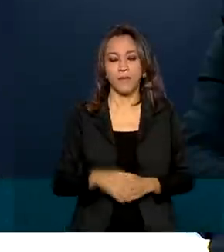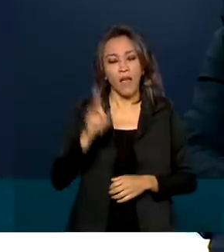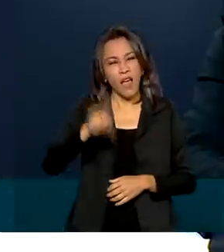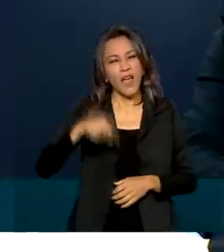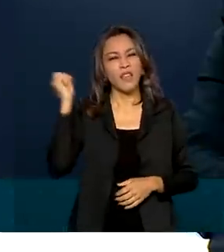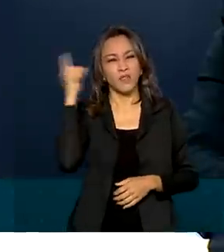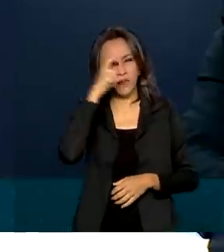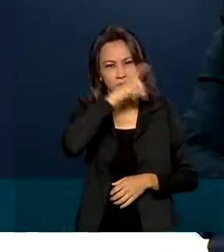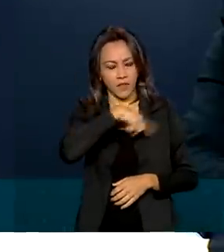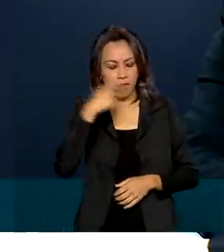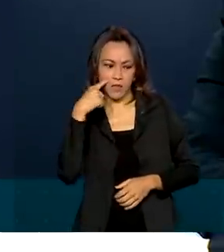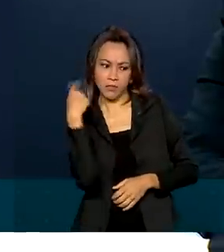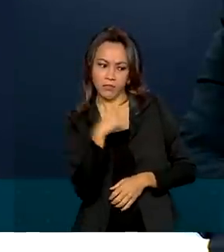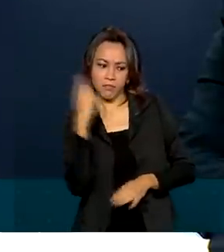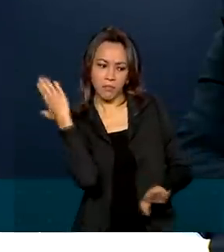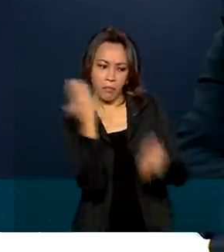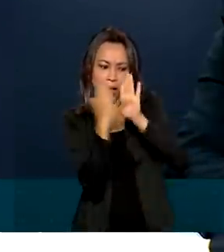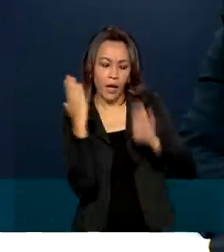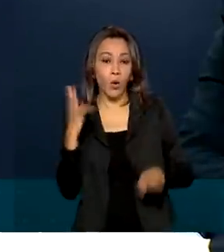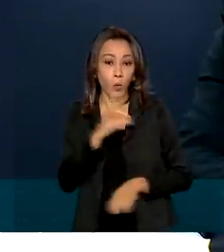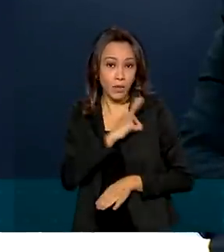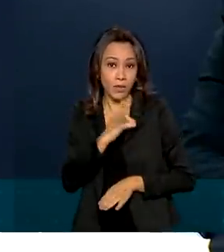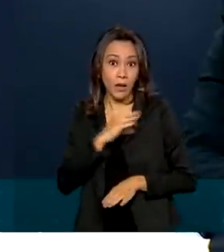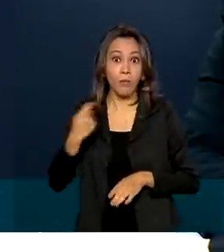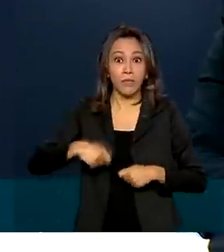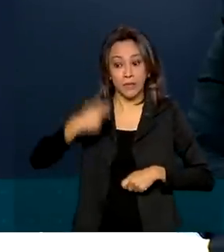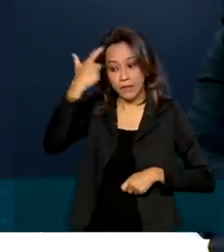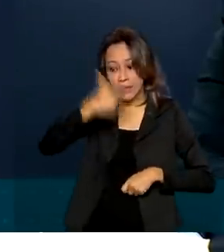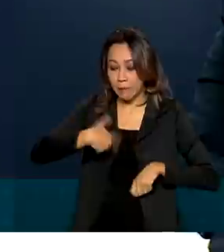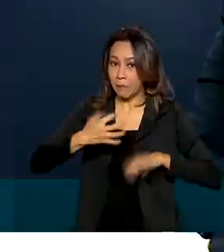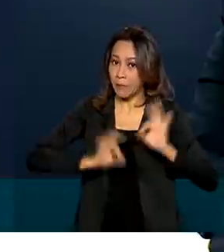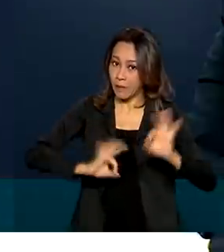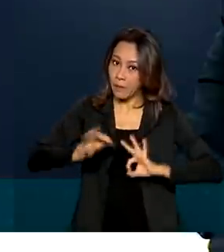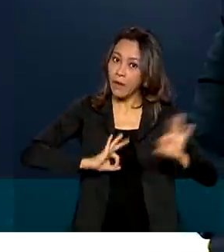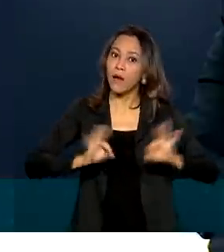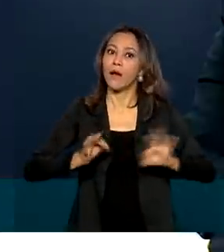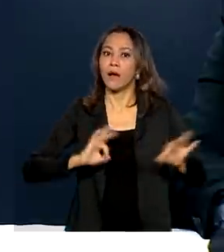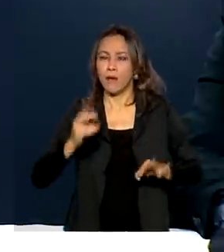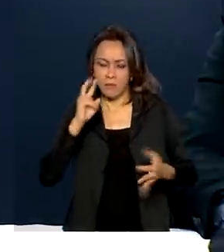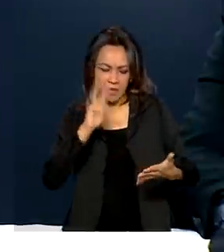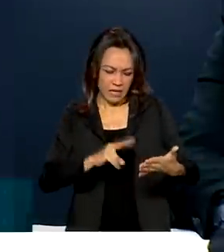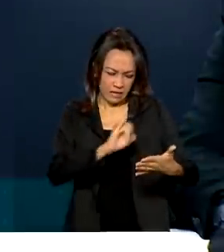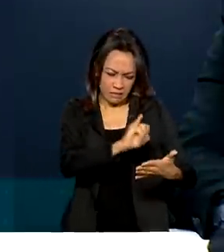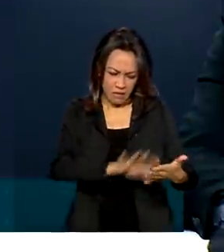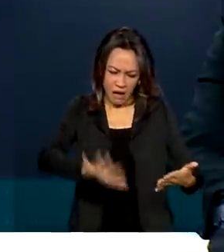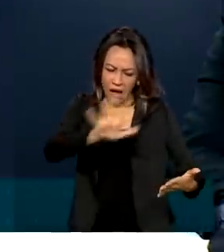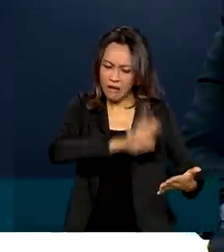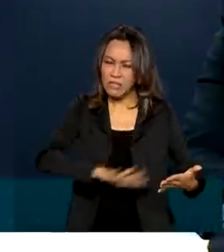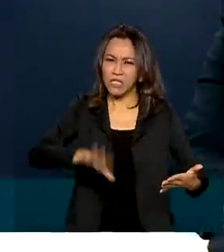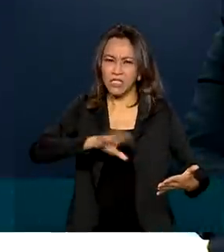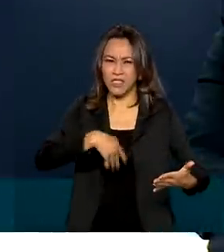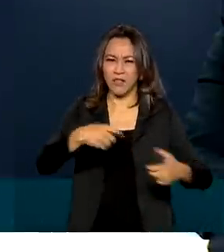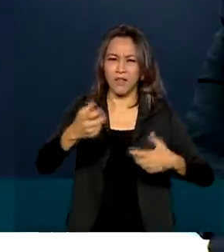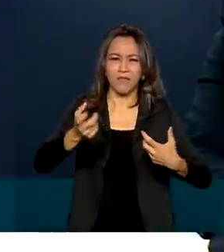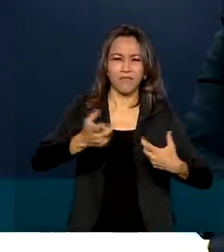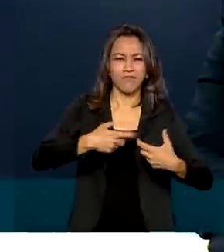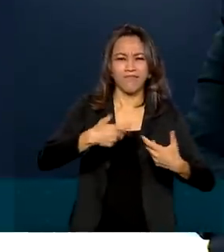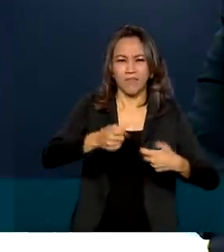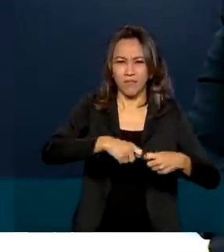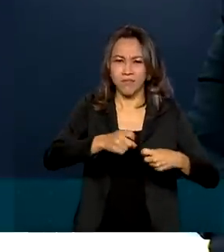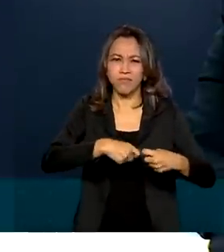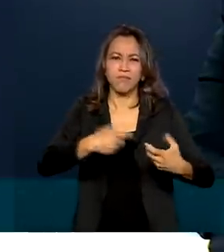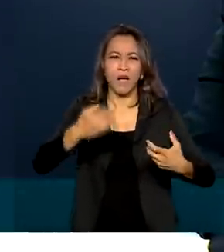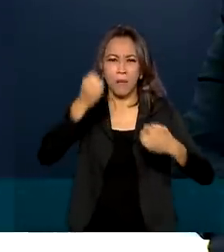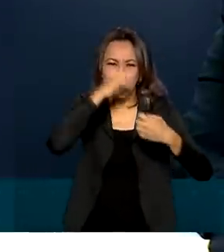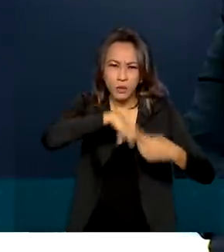serem elucidados e o policial tem que ter todo um preparo para lidar com isso, para lidar com essas imagens, para lidar com essa covardia que é feita com as